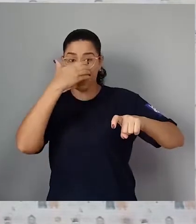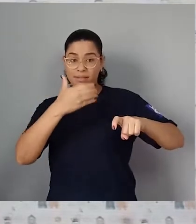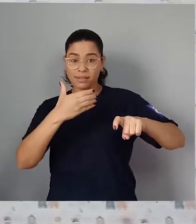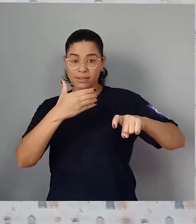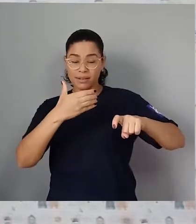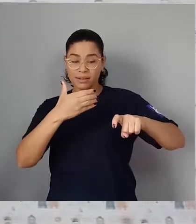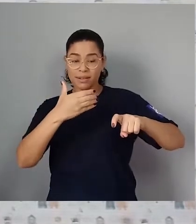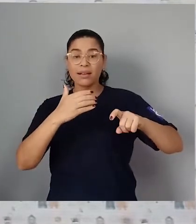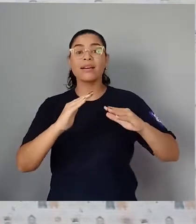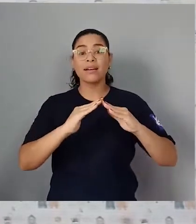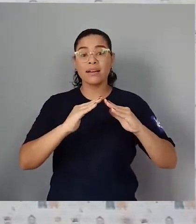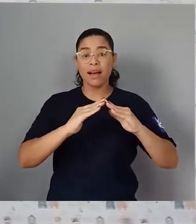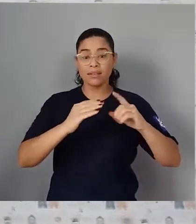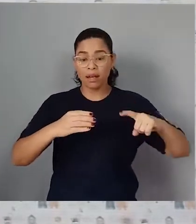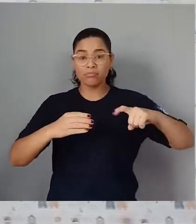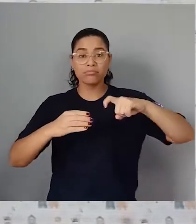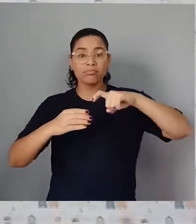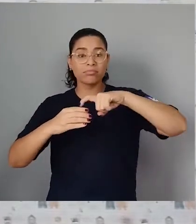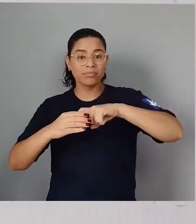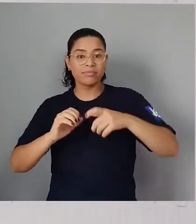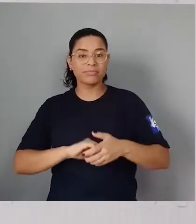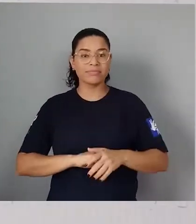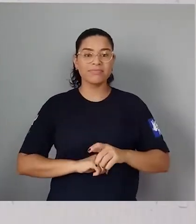Assistam e depois nós conversamos.